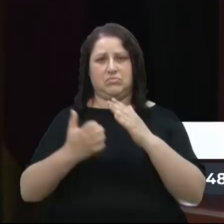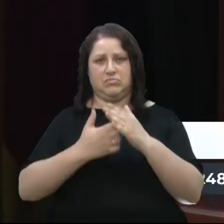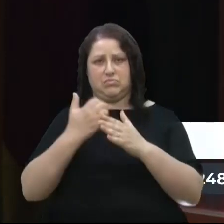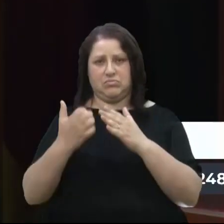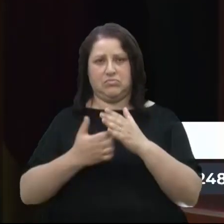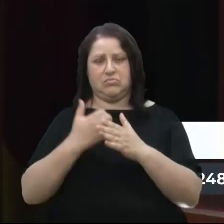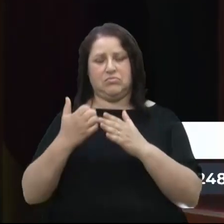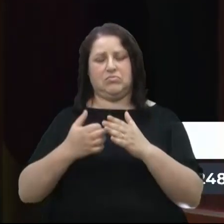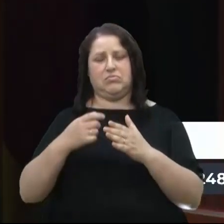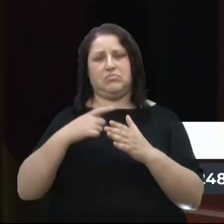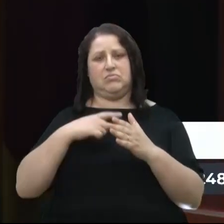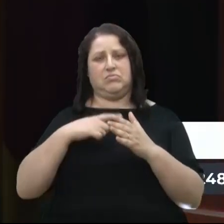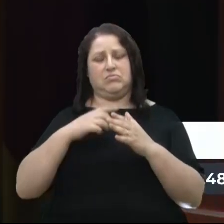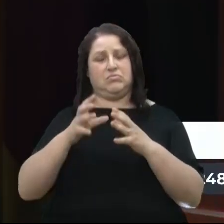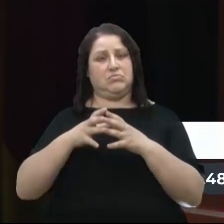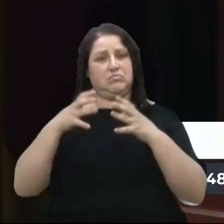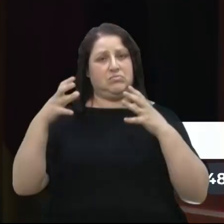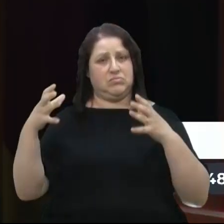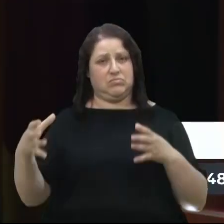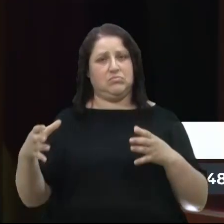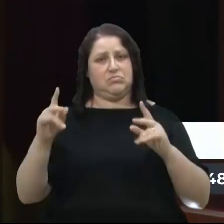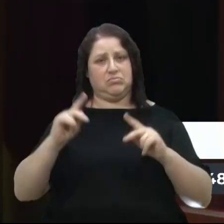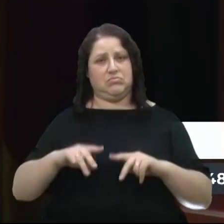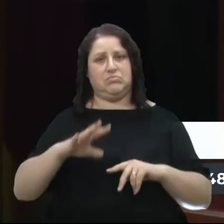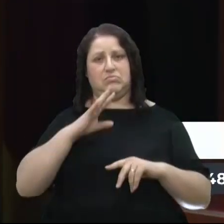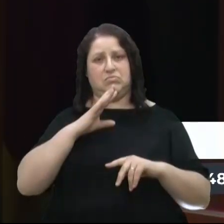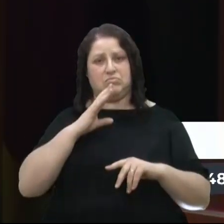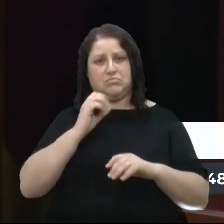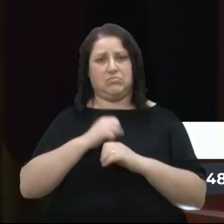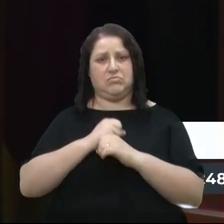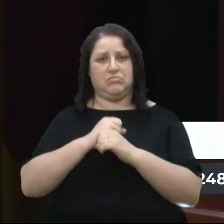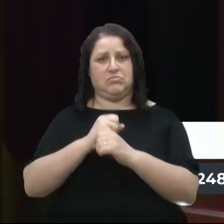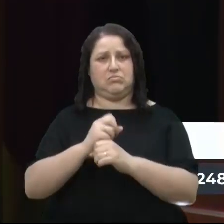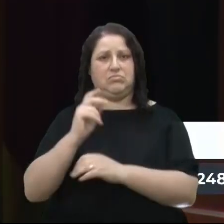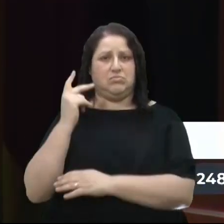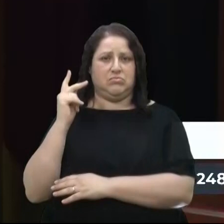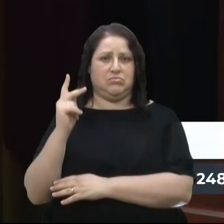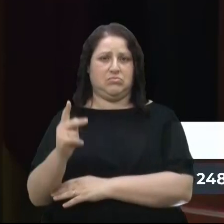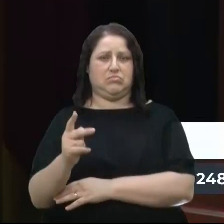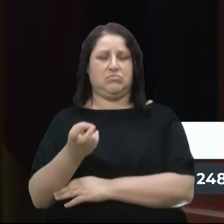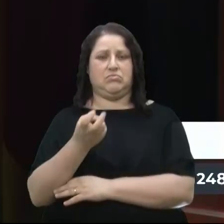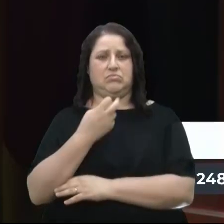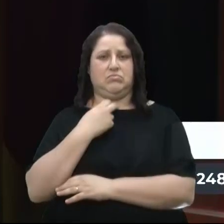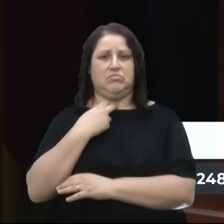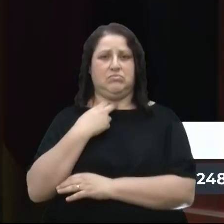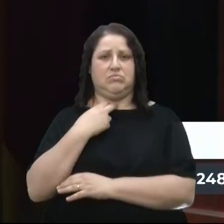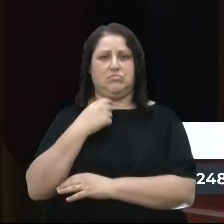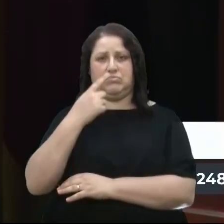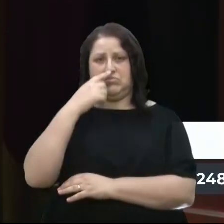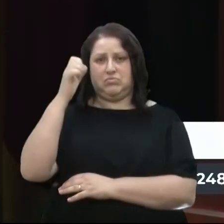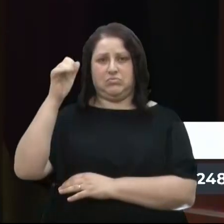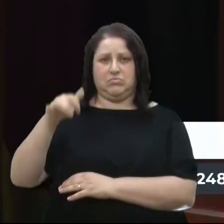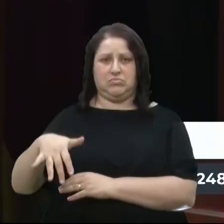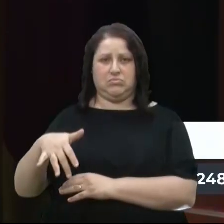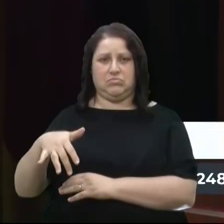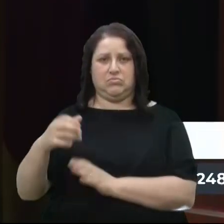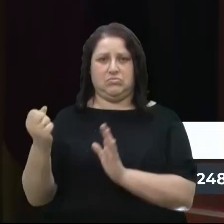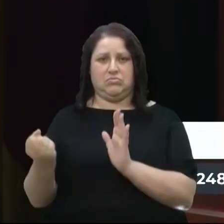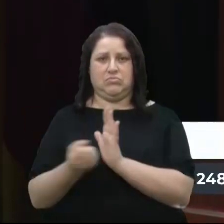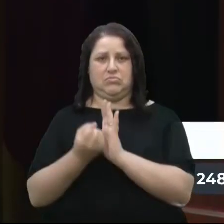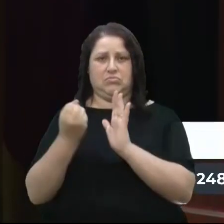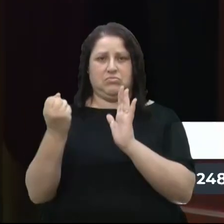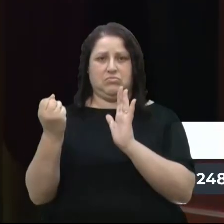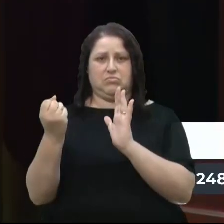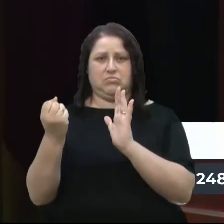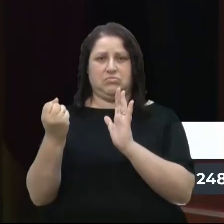notoriedade e com tantos anos de história, não pode jogar no lixo a sua marca